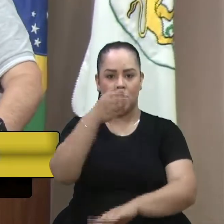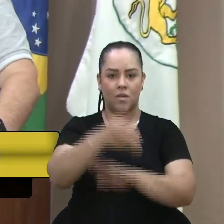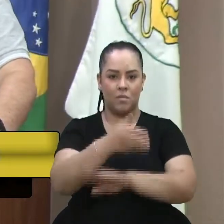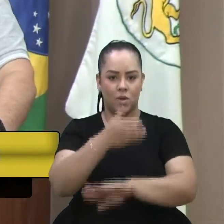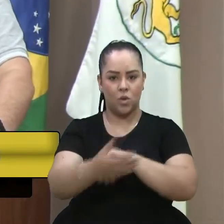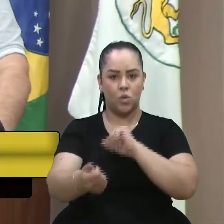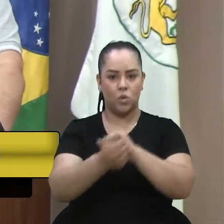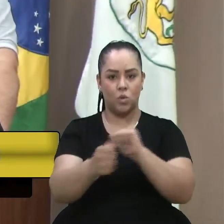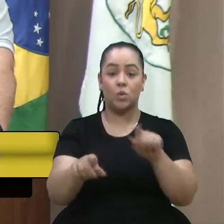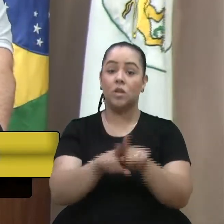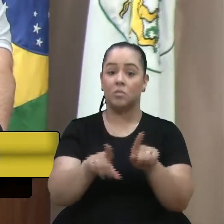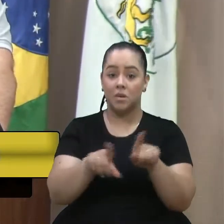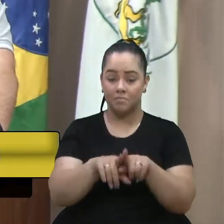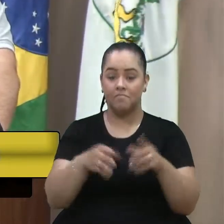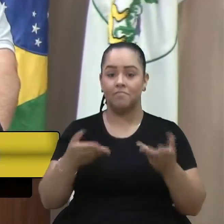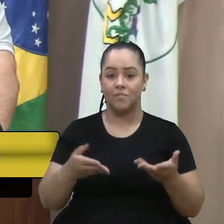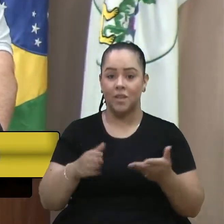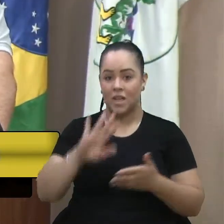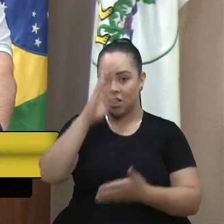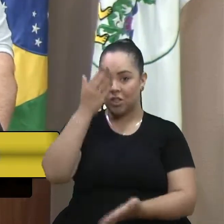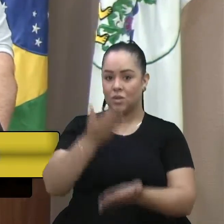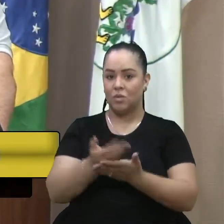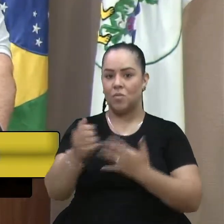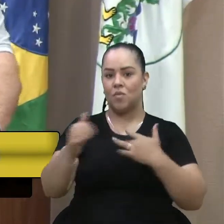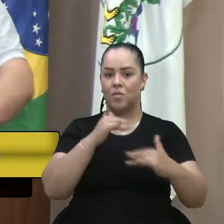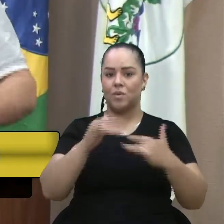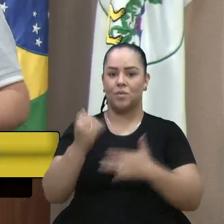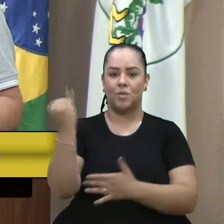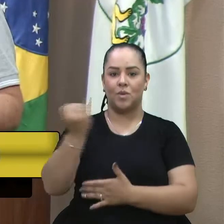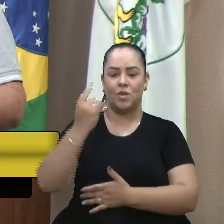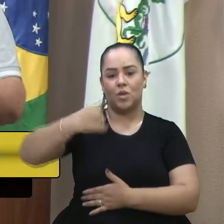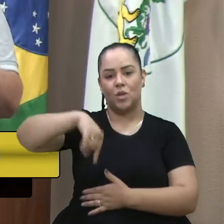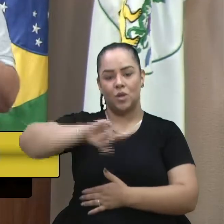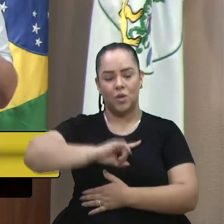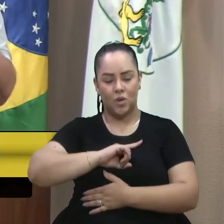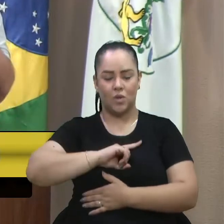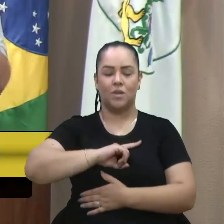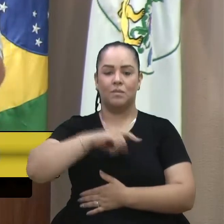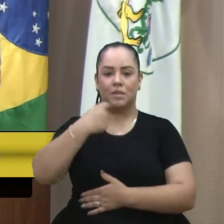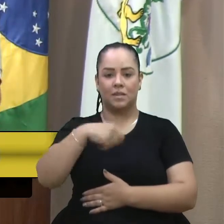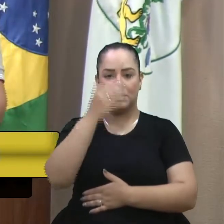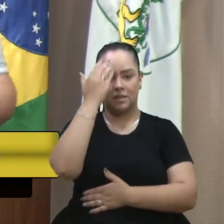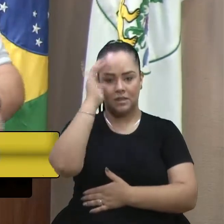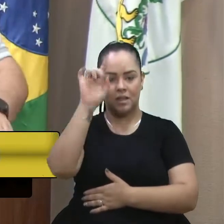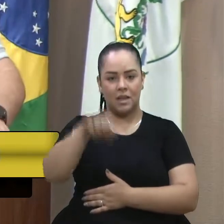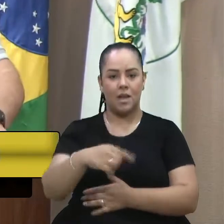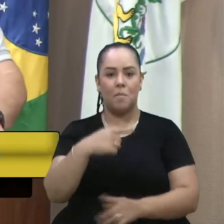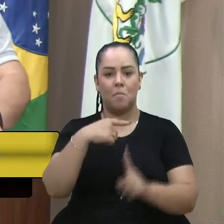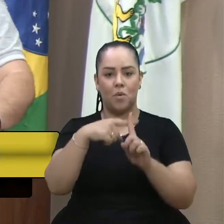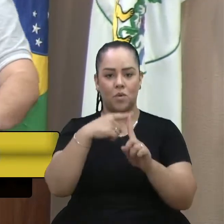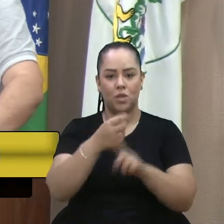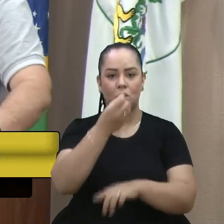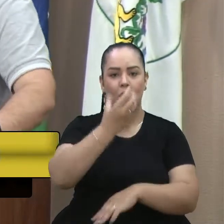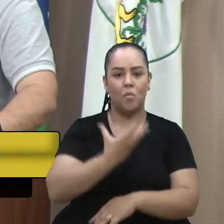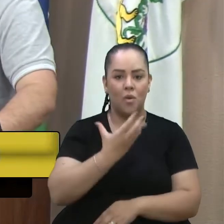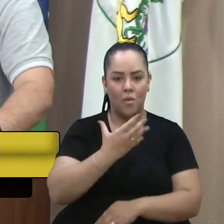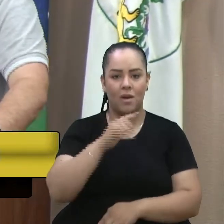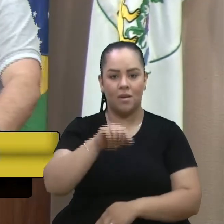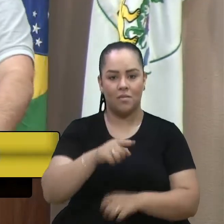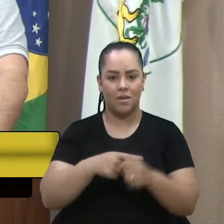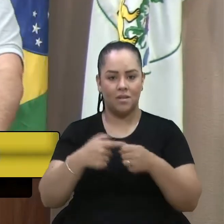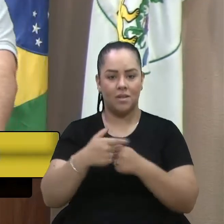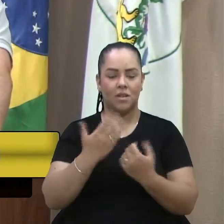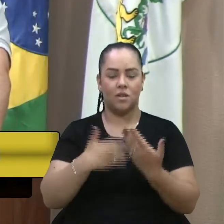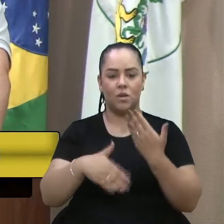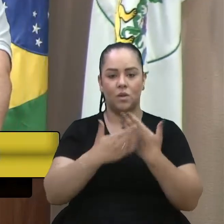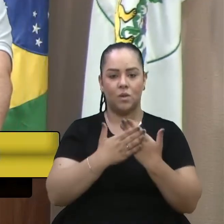caminho de Caravage. Então, é um movimento muito grande que a gente tem que entender que isso é extremamente positivo para a cidade e para toda